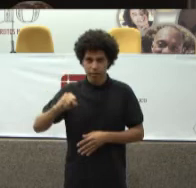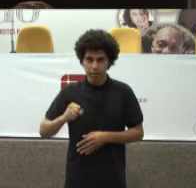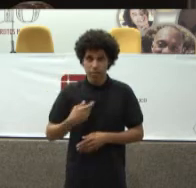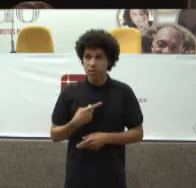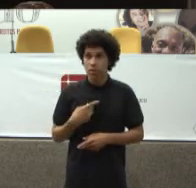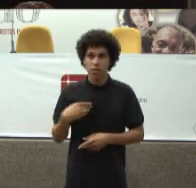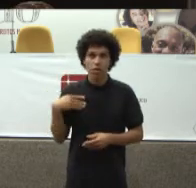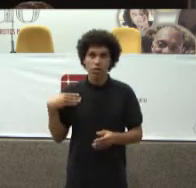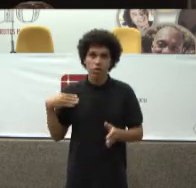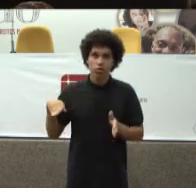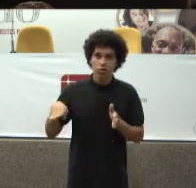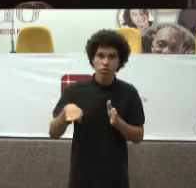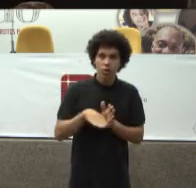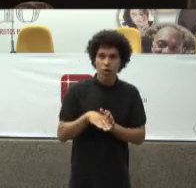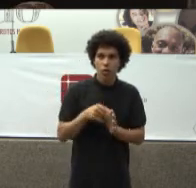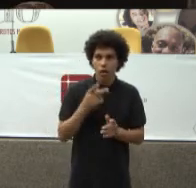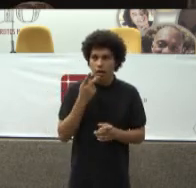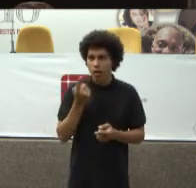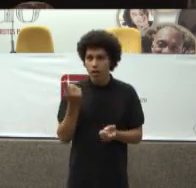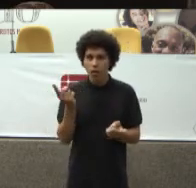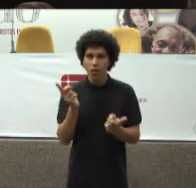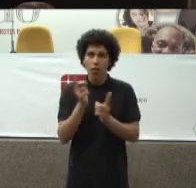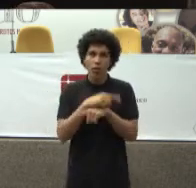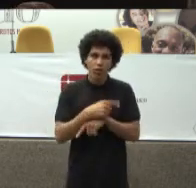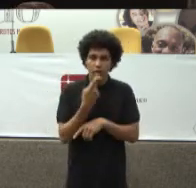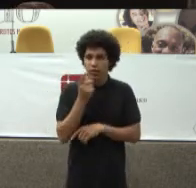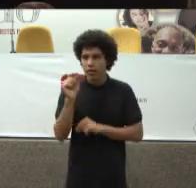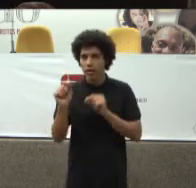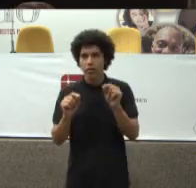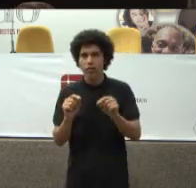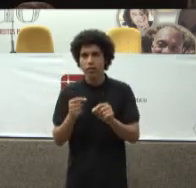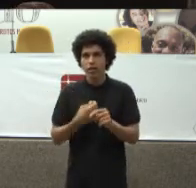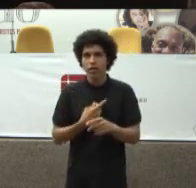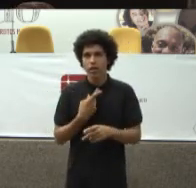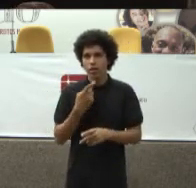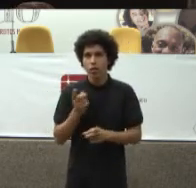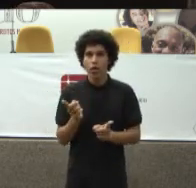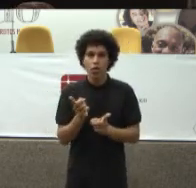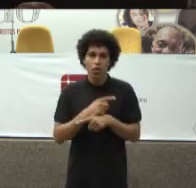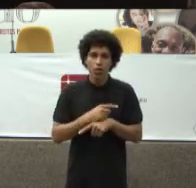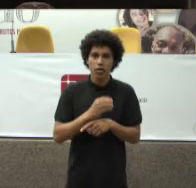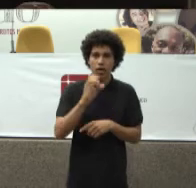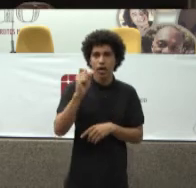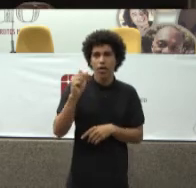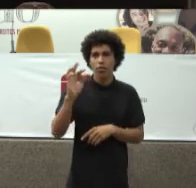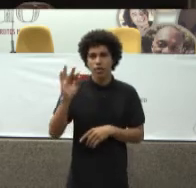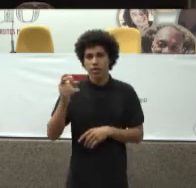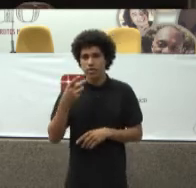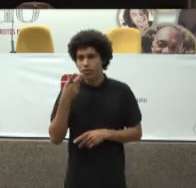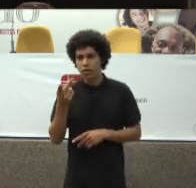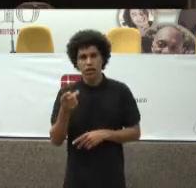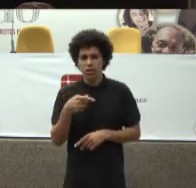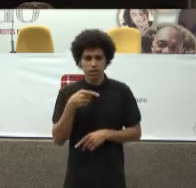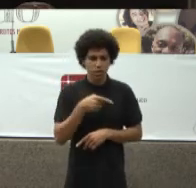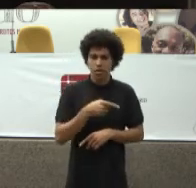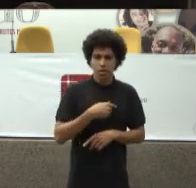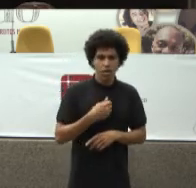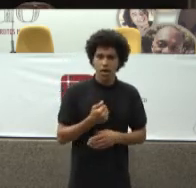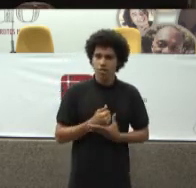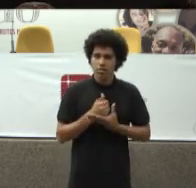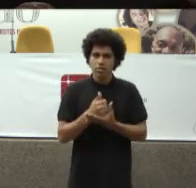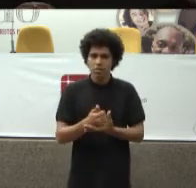chegou A contradizer Uma contra Argumentação Do Ministério Da Saúde Dizendo que Assistência